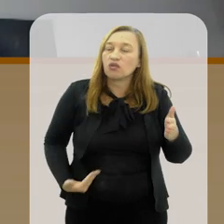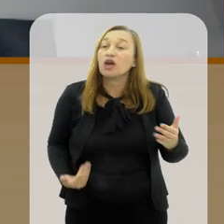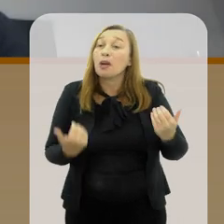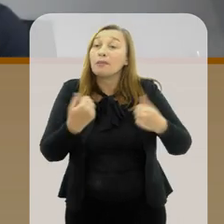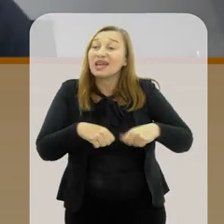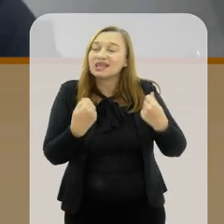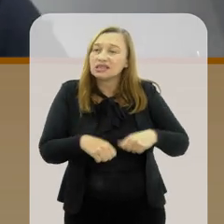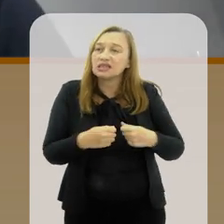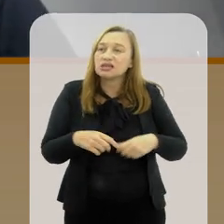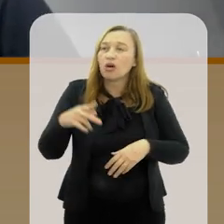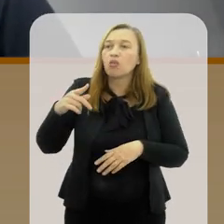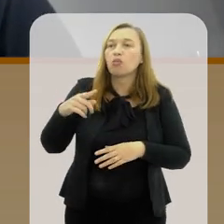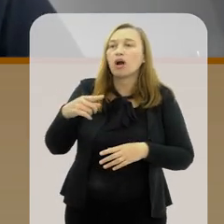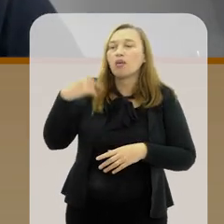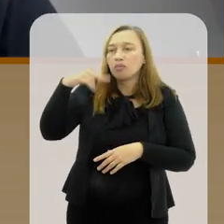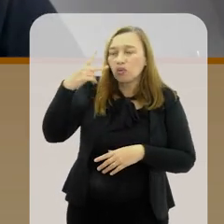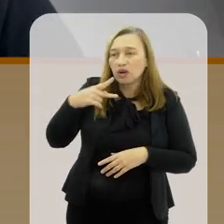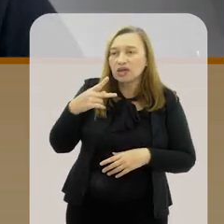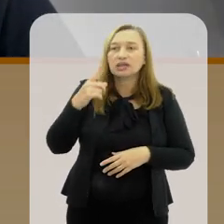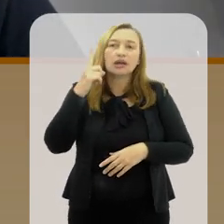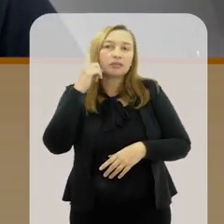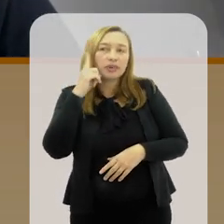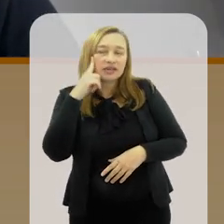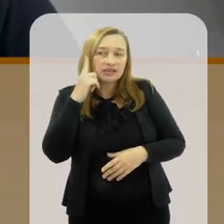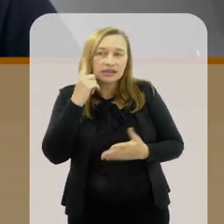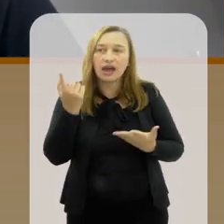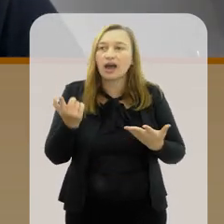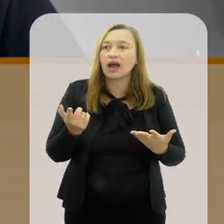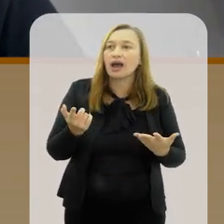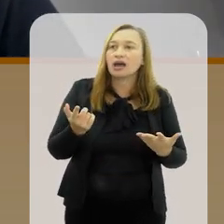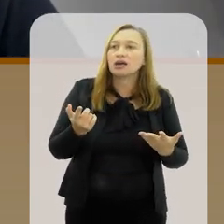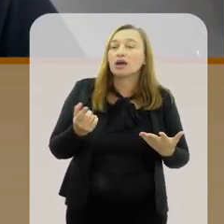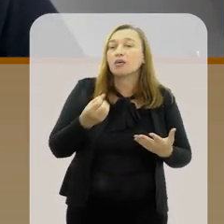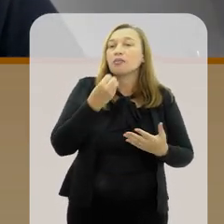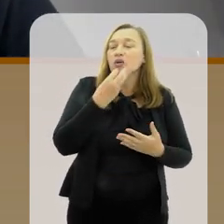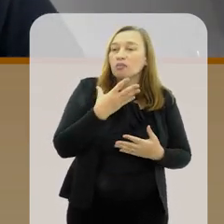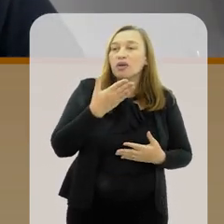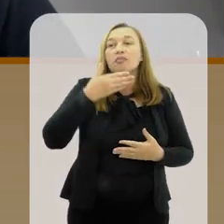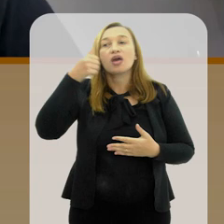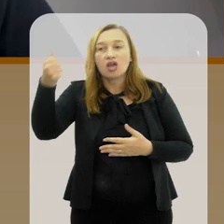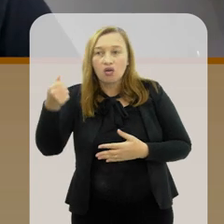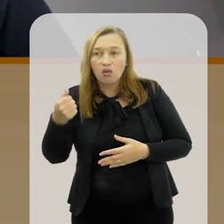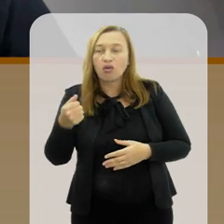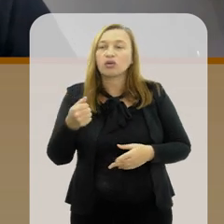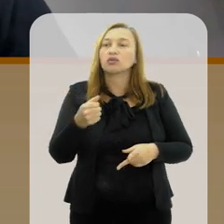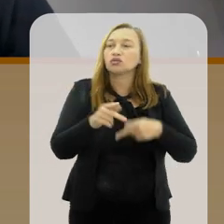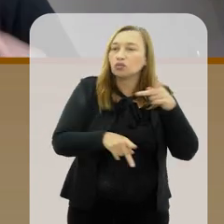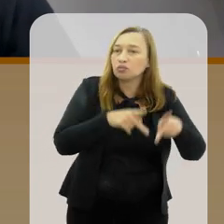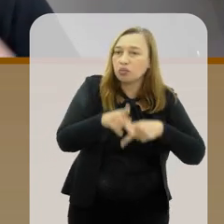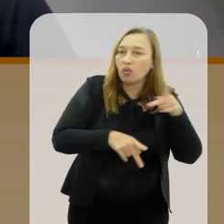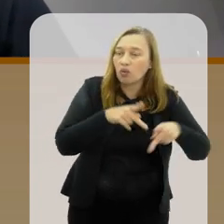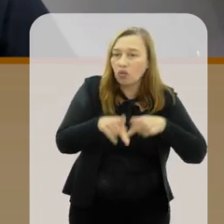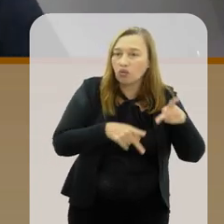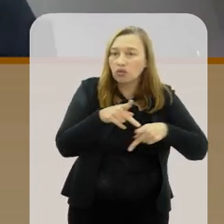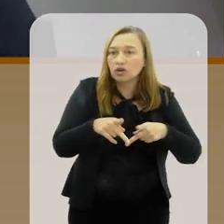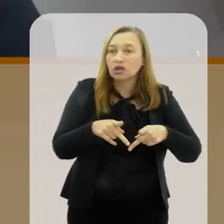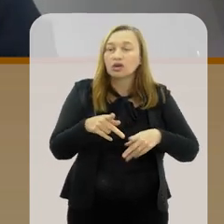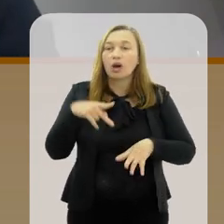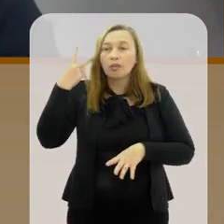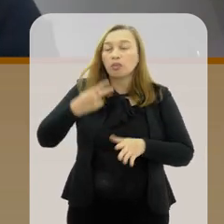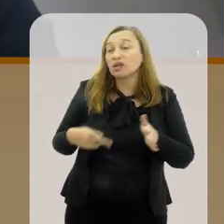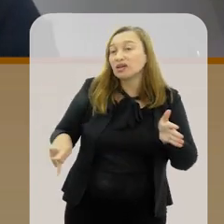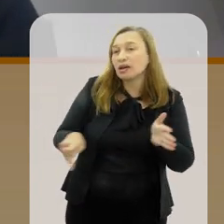isso para o governo eles têm que ter uma política de realmente pensar como estadista nessa situação ou pensar pelo bem maior do que